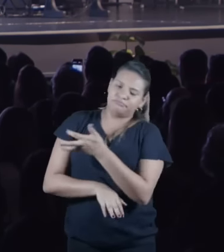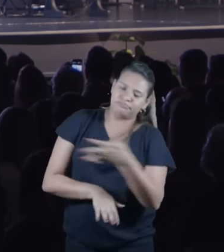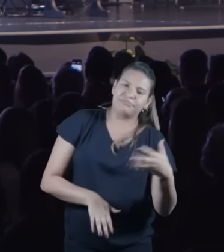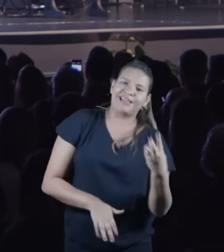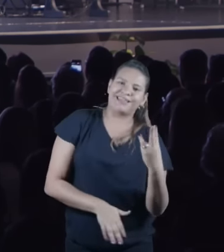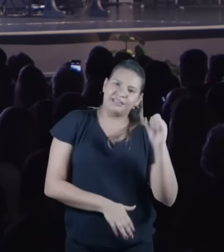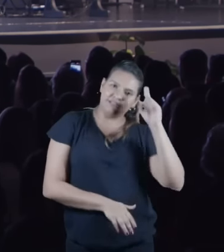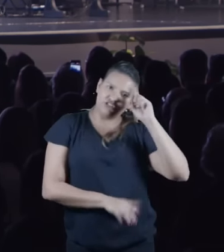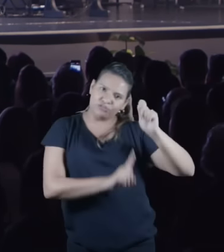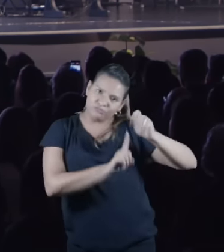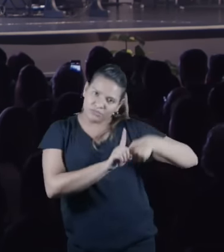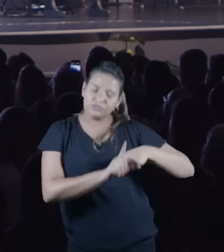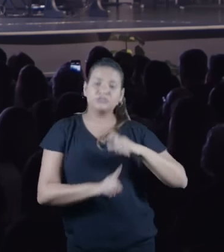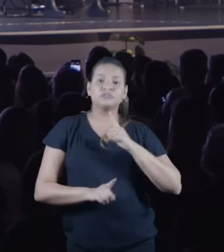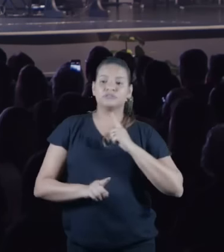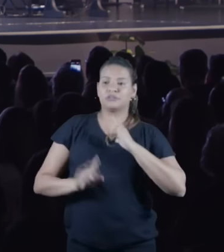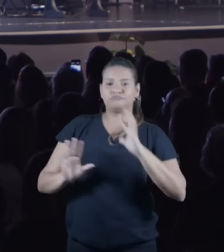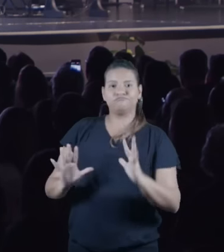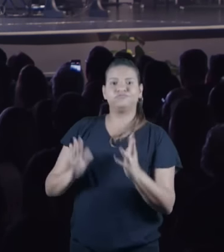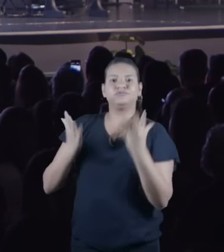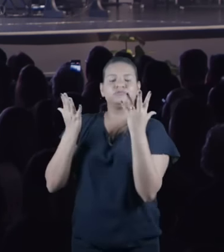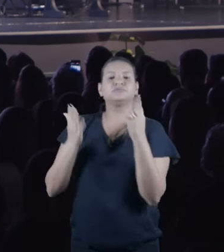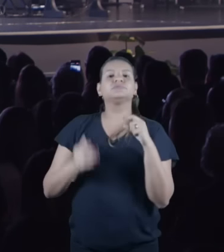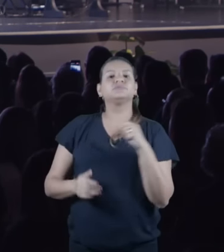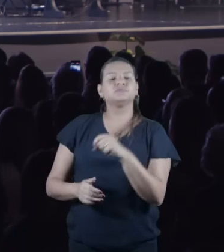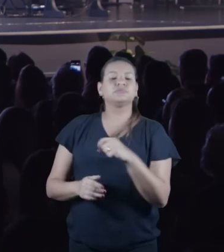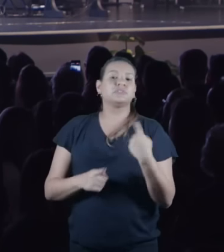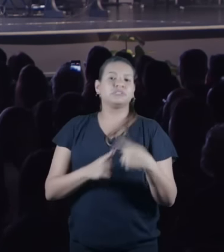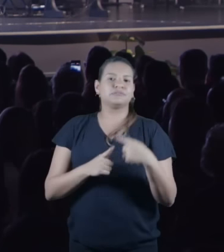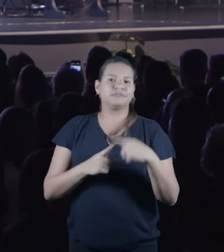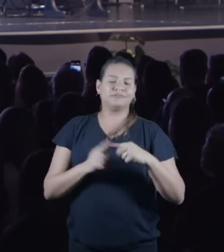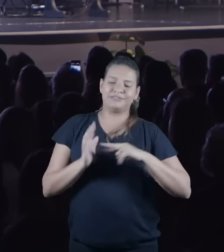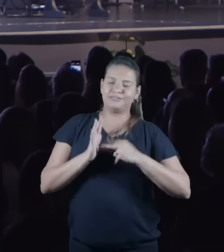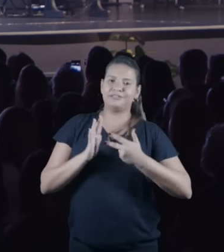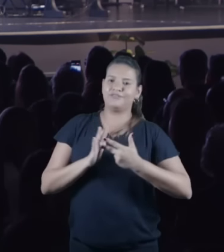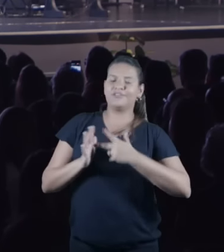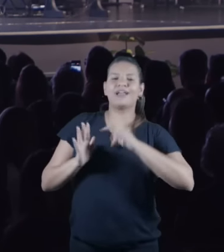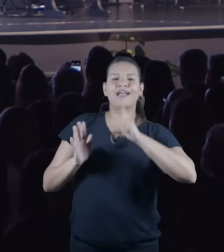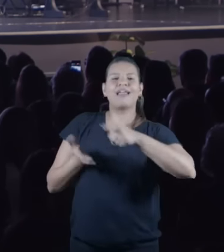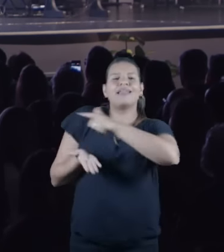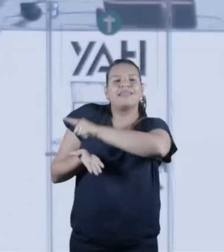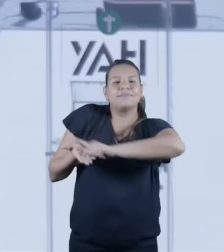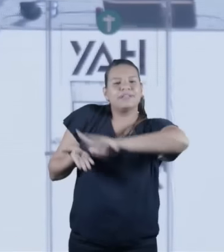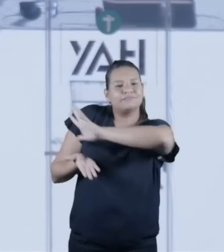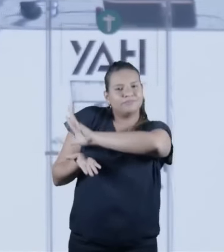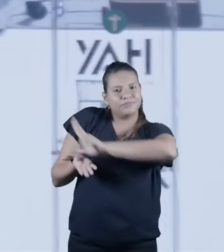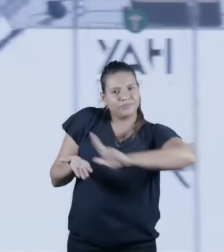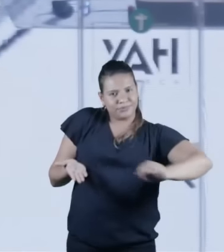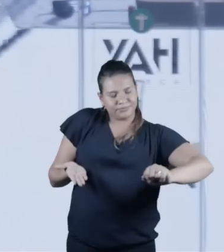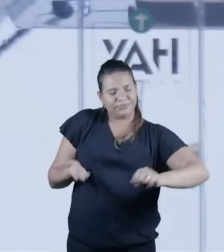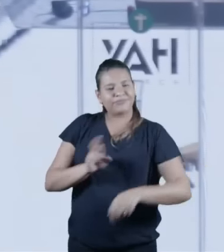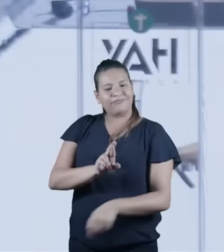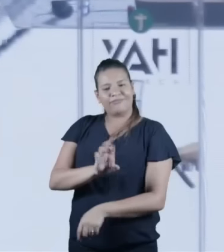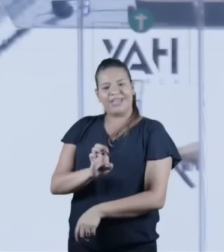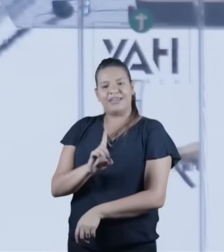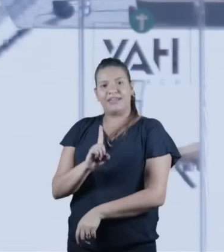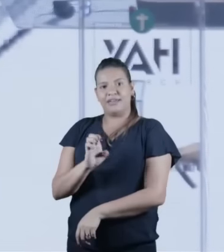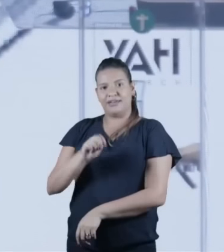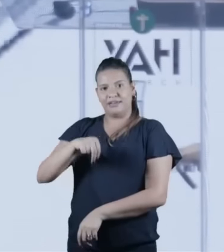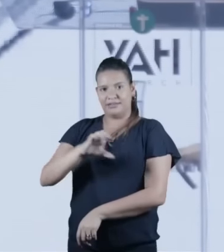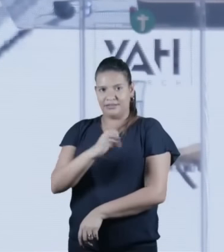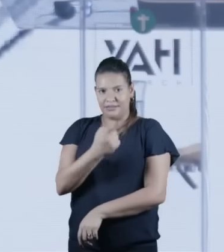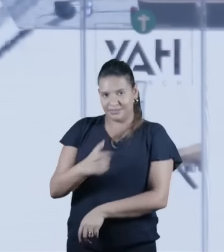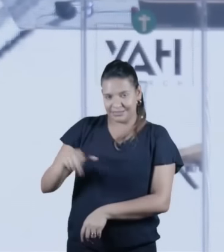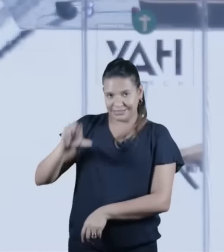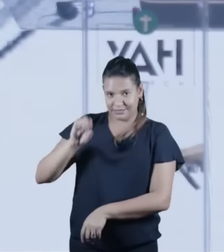Pidiona Ben, Redenção do Primogênito. Ela se faz até os dias de hoje, mas pouca gente fala dela. Então, eu acho interessante a gente comentar um